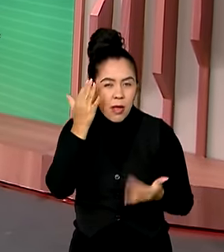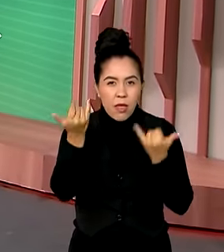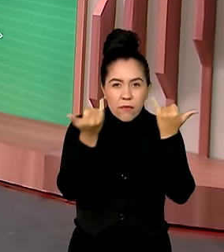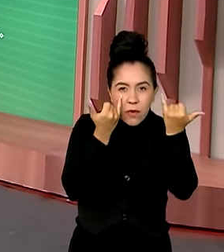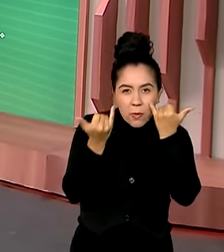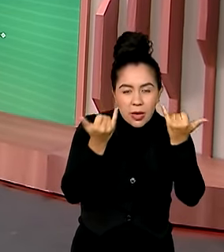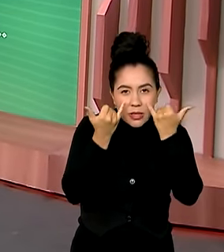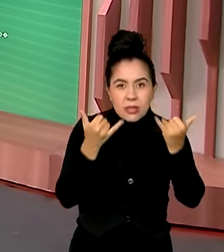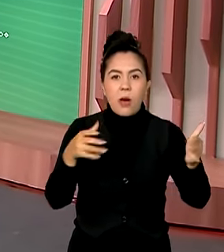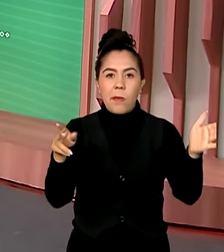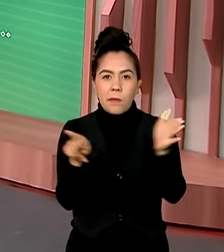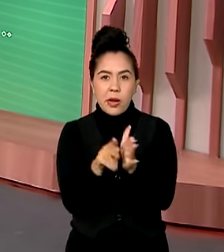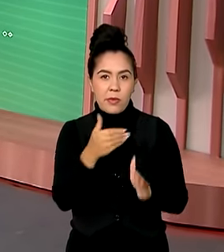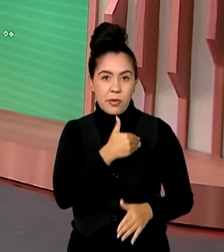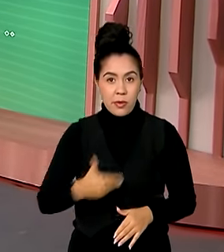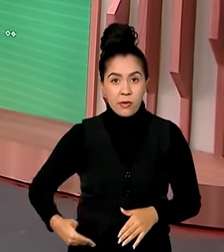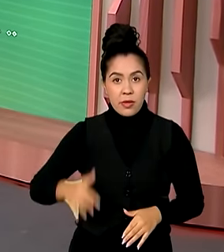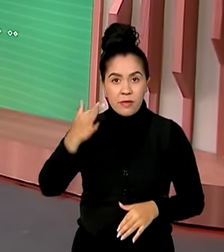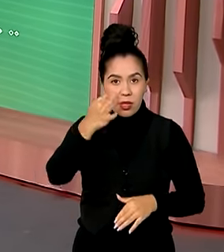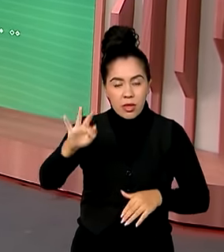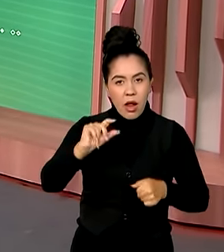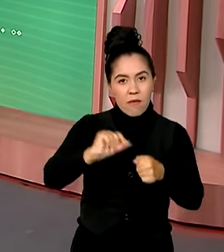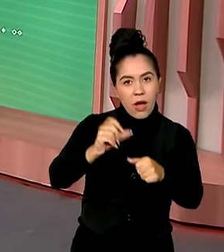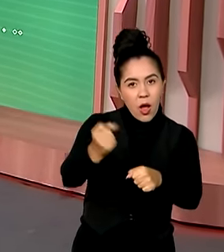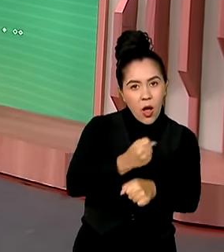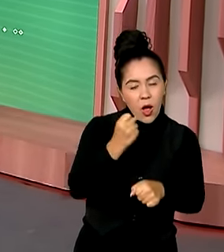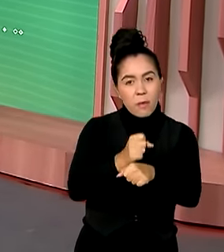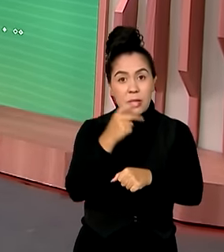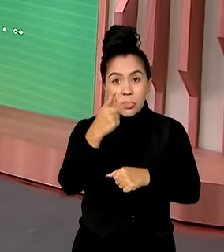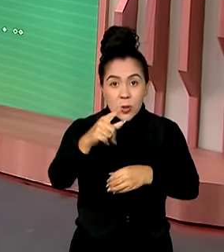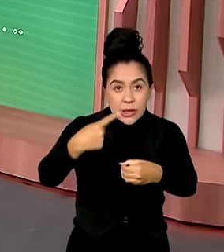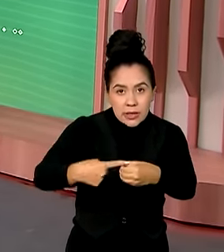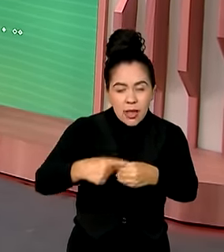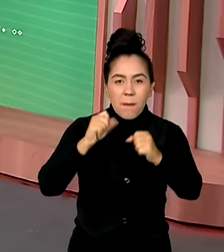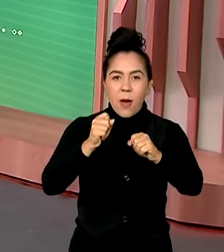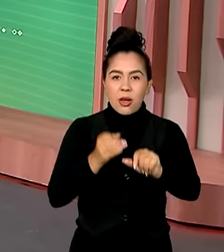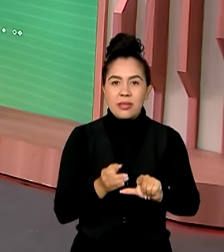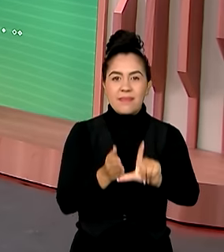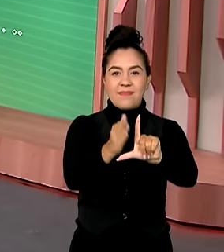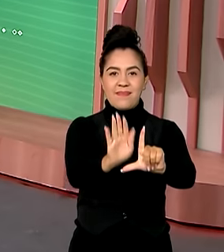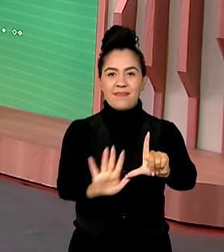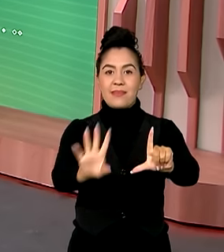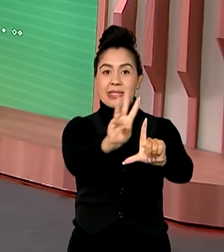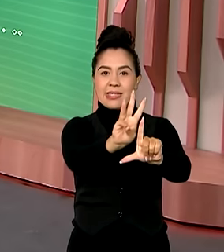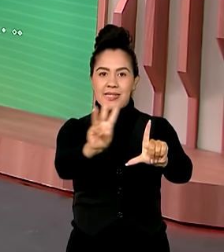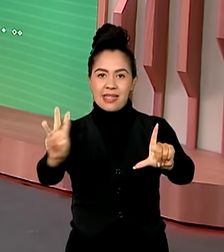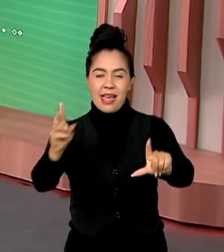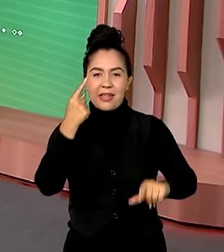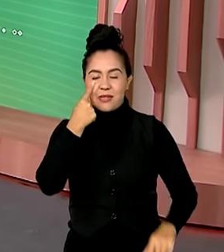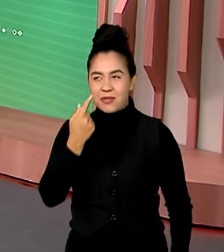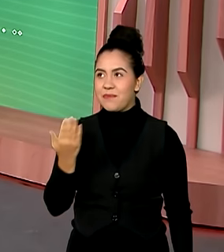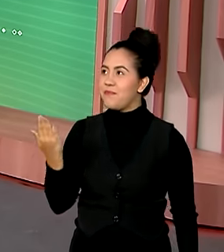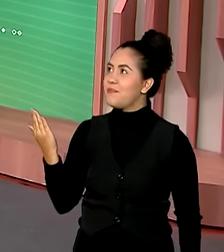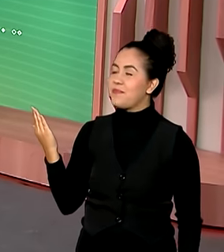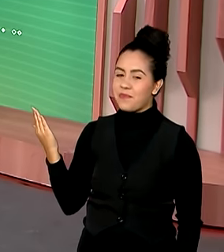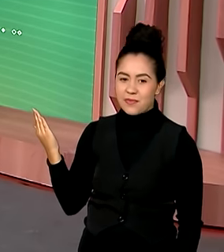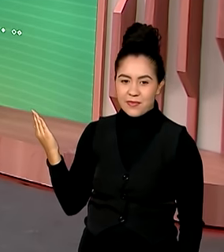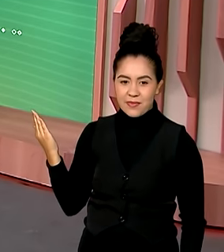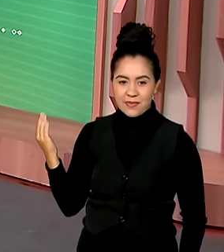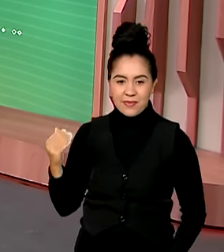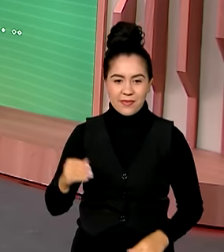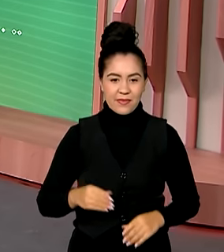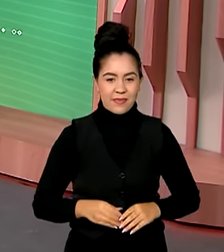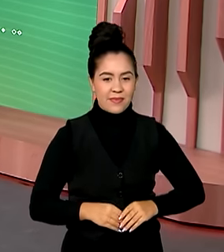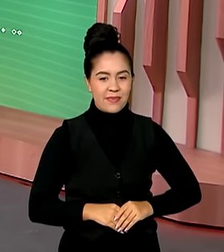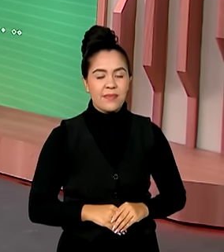federal está fazendo na sua cidade ou em qualquer outra localidade, é só você acessar gov.br barra comunica